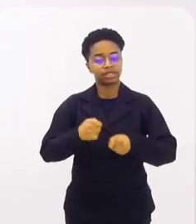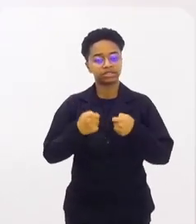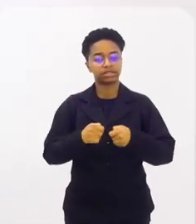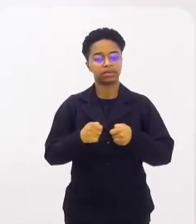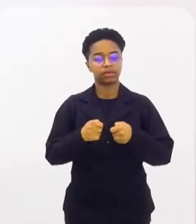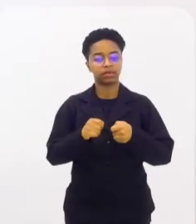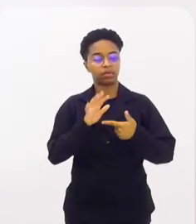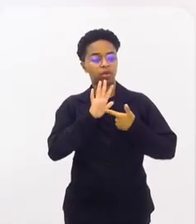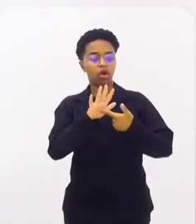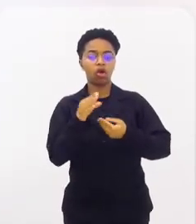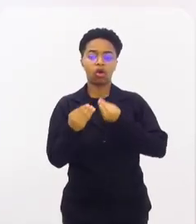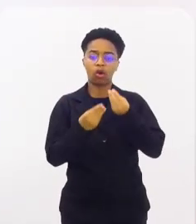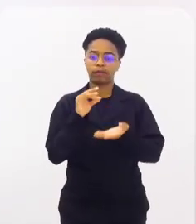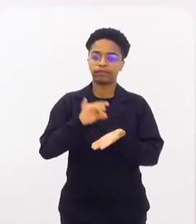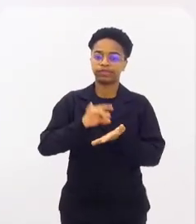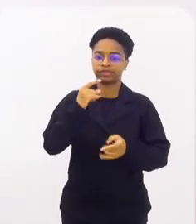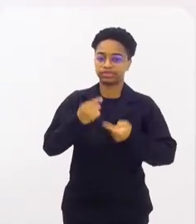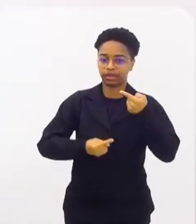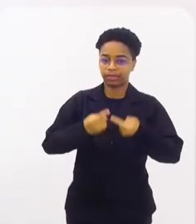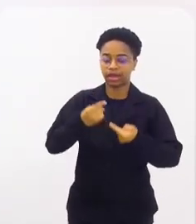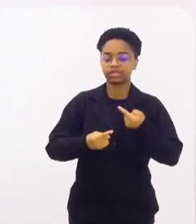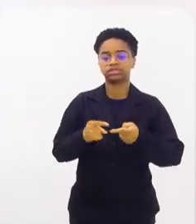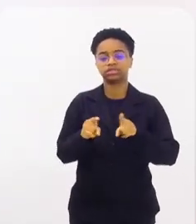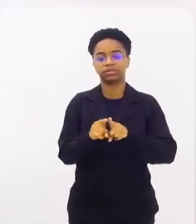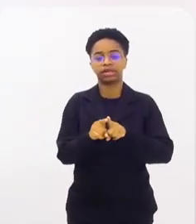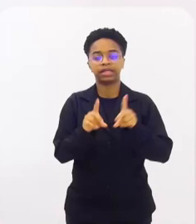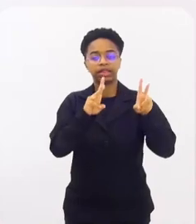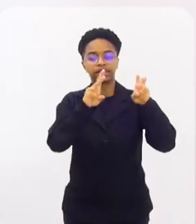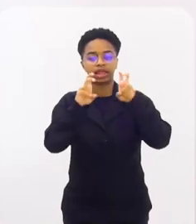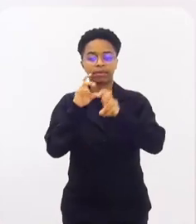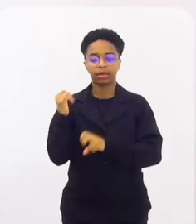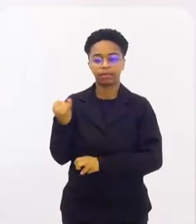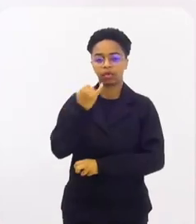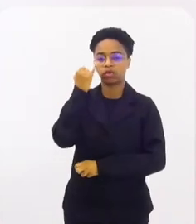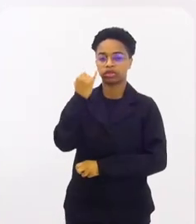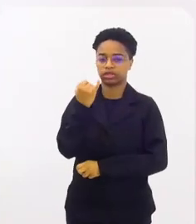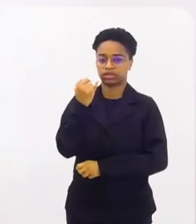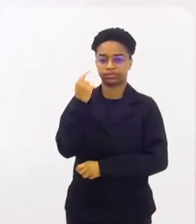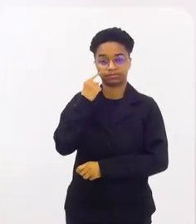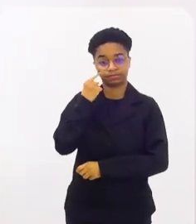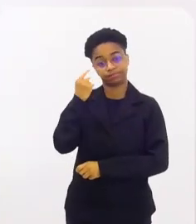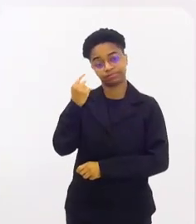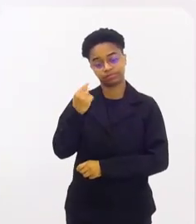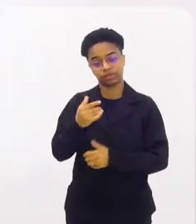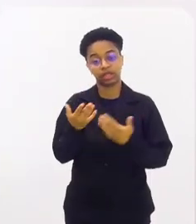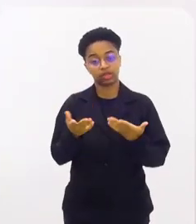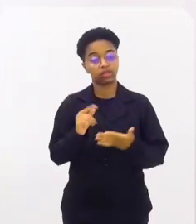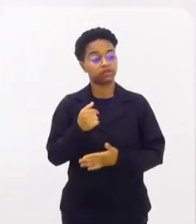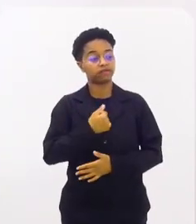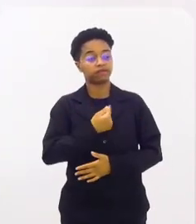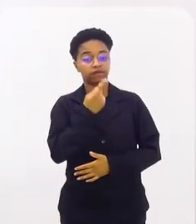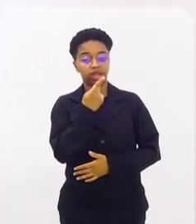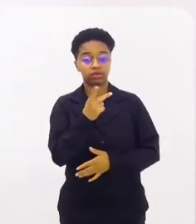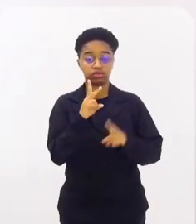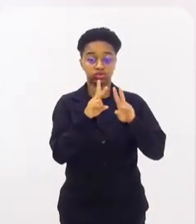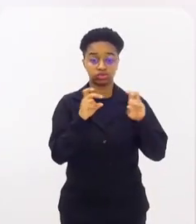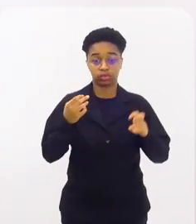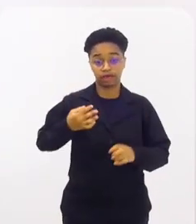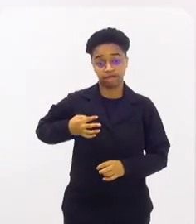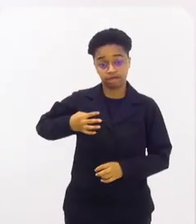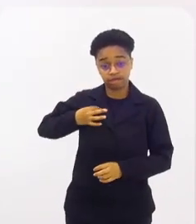o debate como ele é e trazer à discussão temas tão importantes como esse. E aí falávamos aqui a questão do